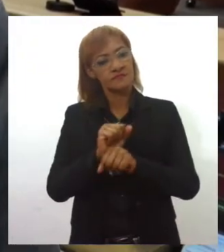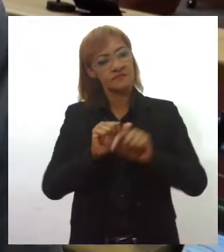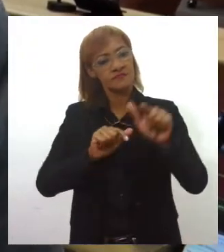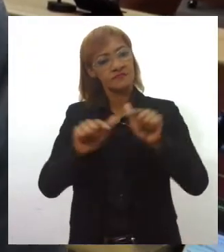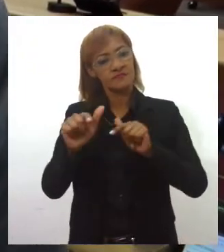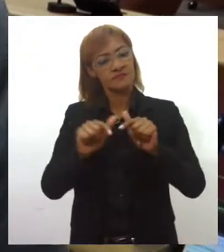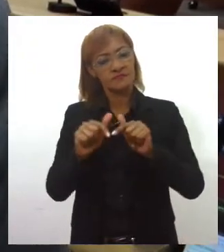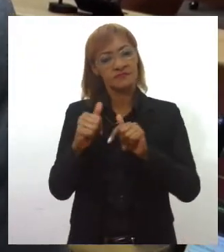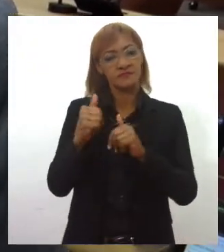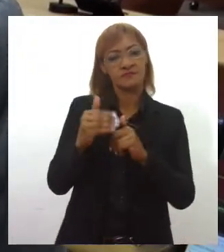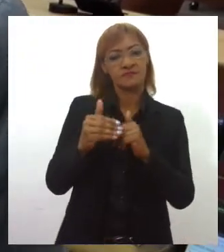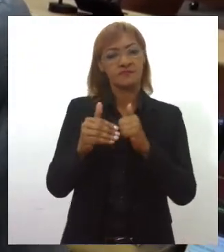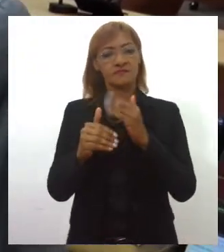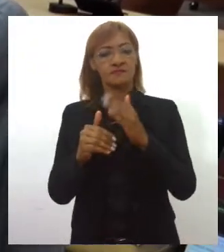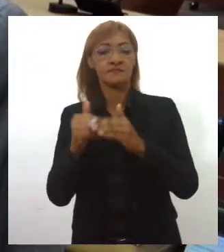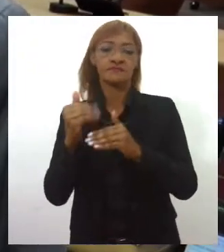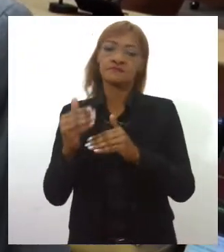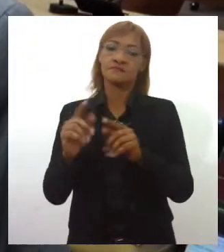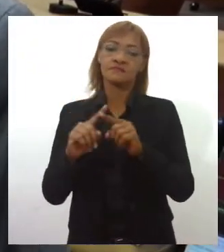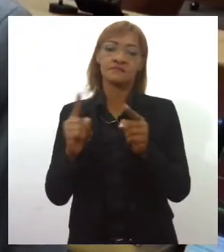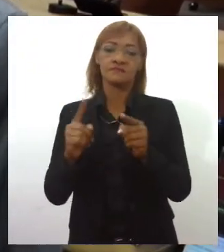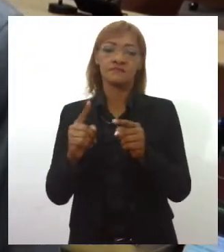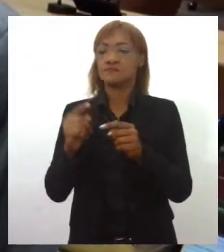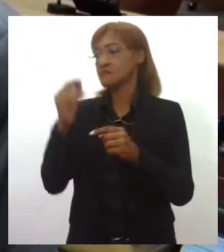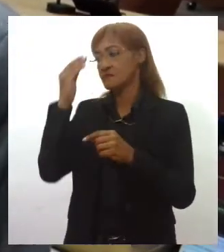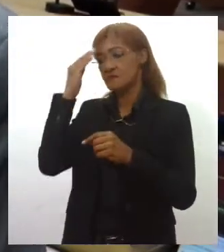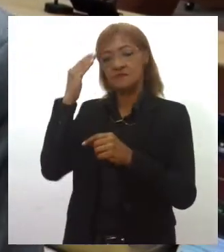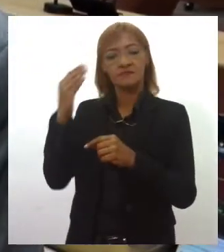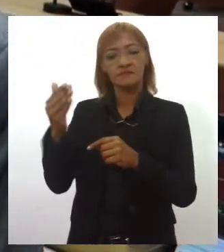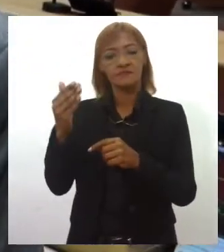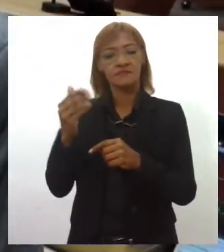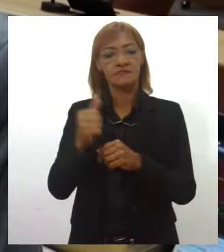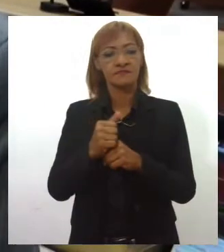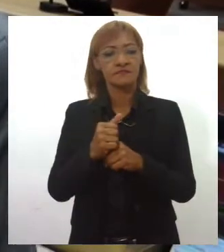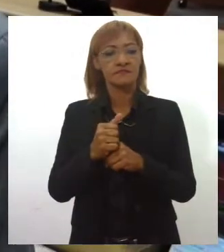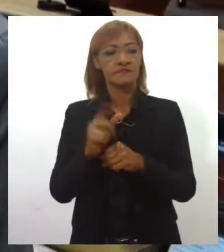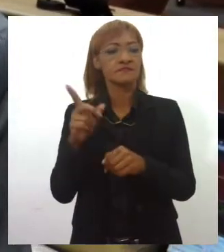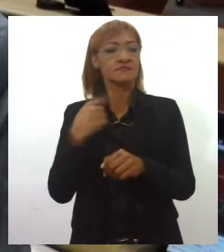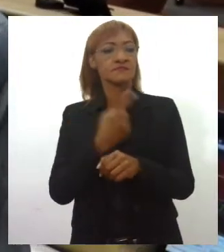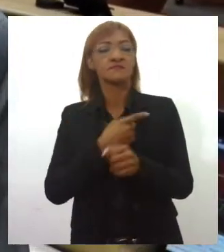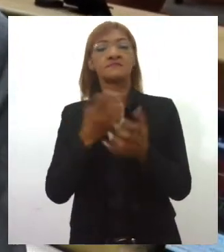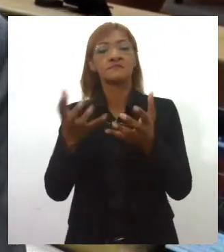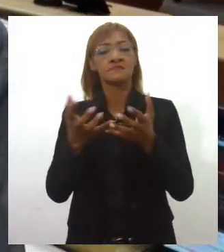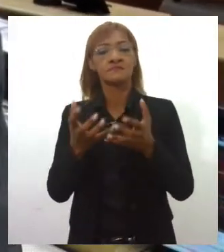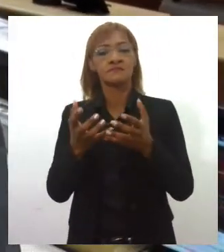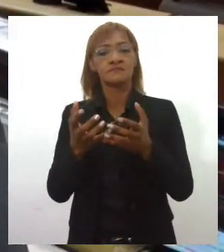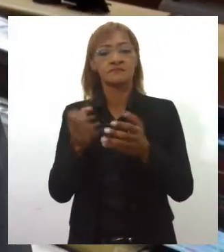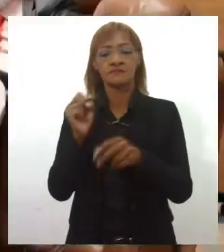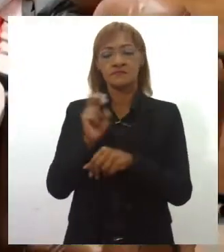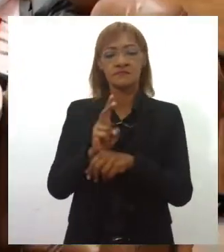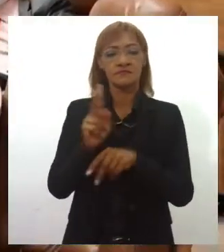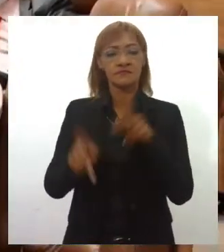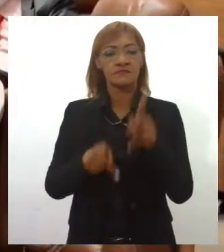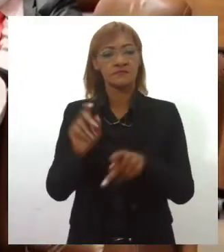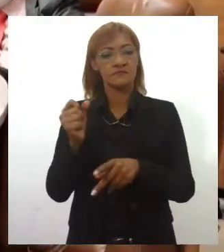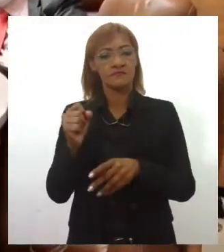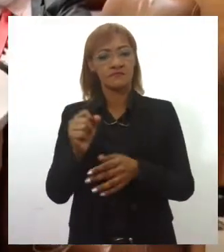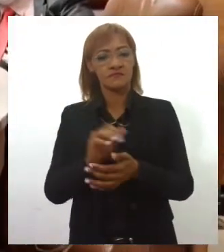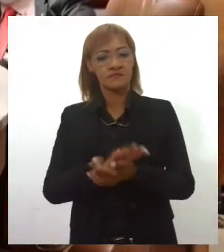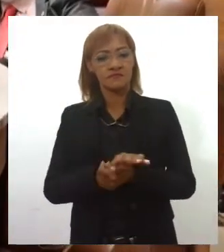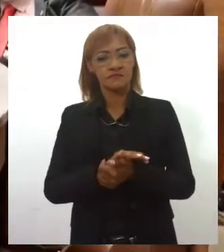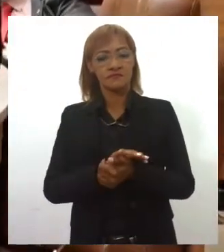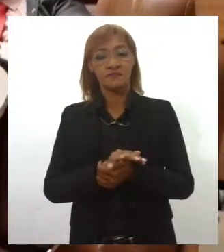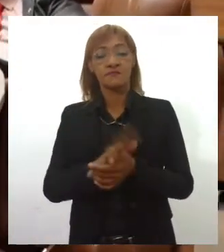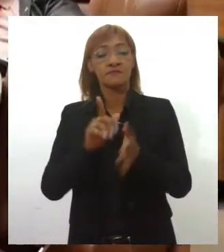ser feito aos poucos, mas a gente tem que agradecer porque tudo soma aquilo que nós queremos, que é a geração de emprego e renda para o nosso povo de Sergipeano. O consultor